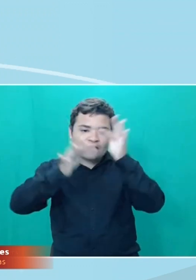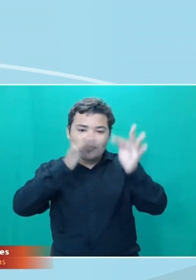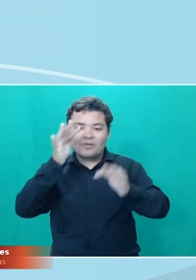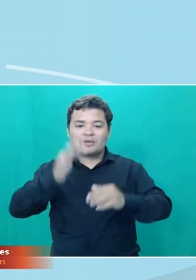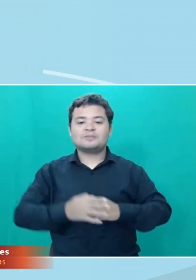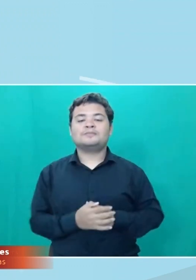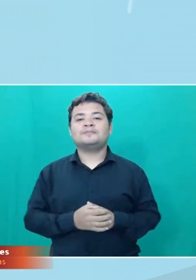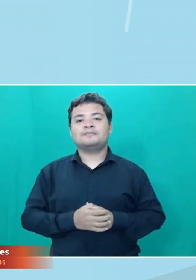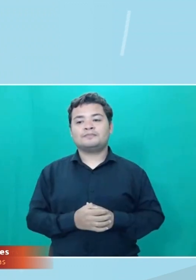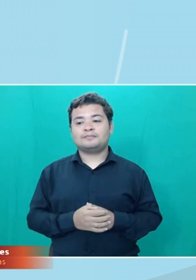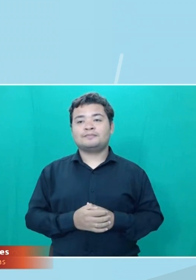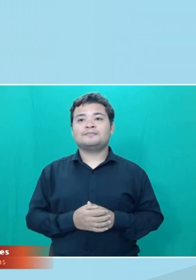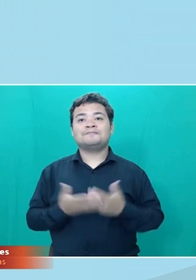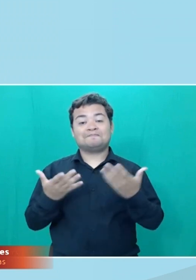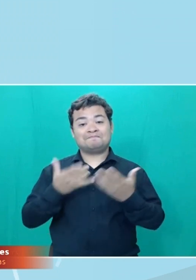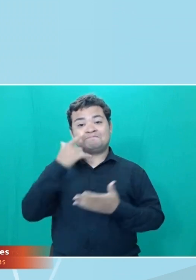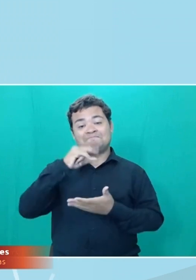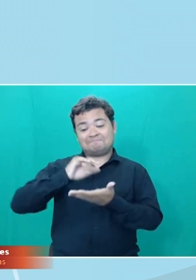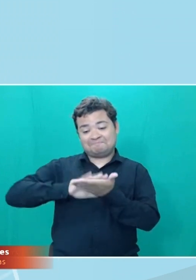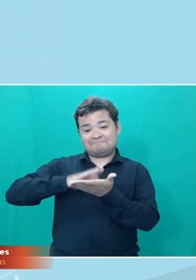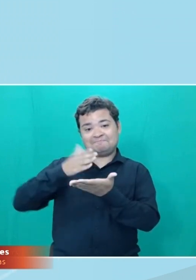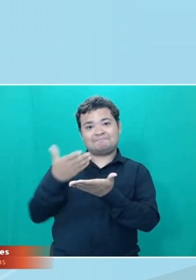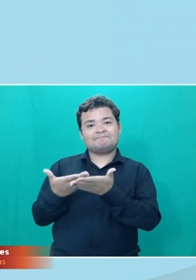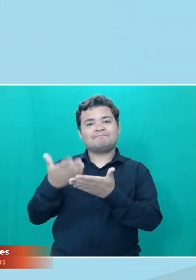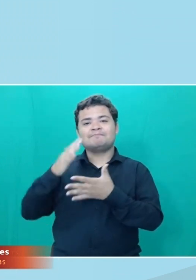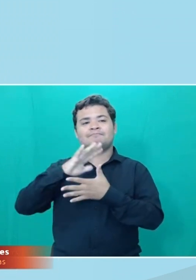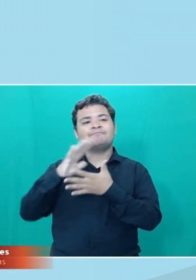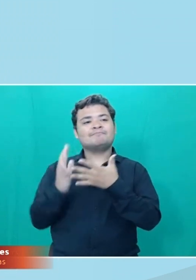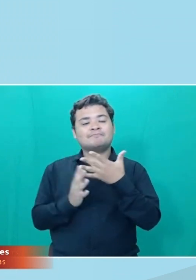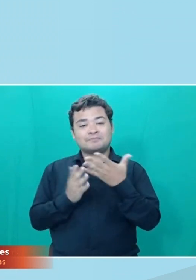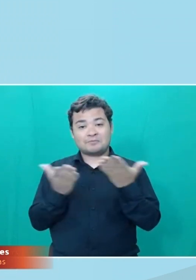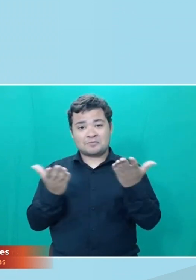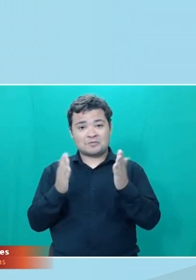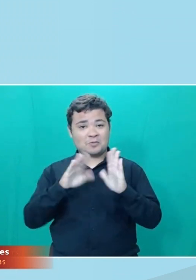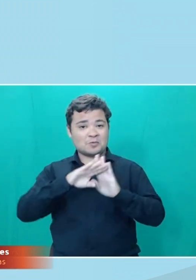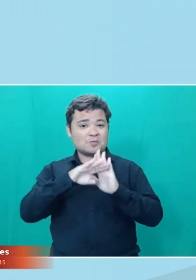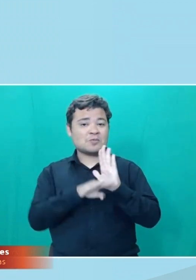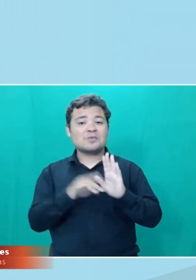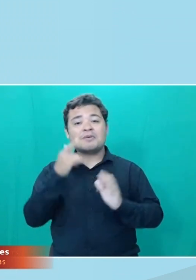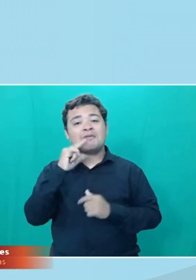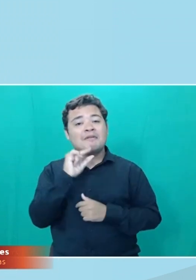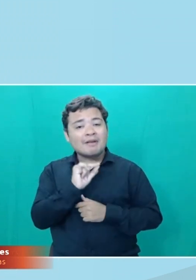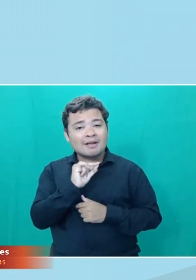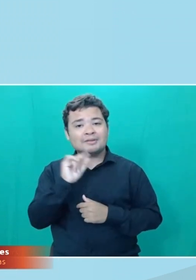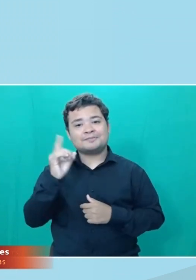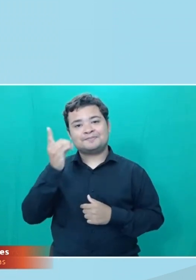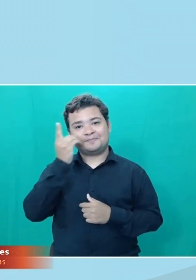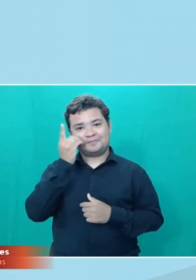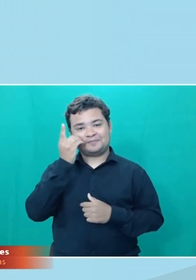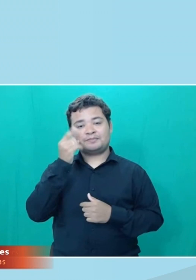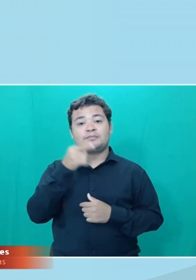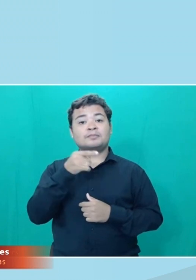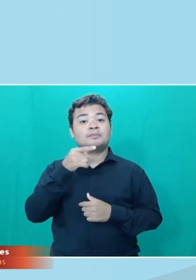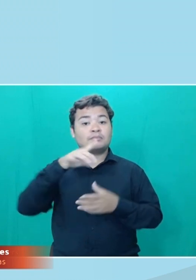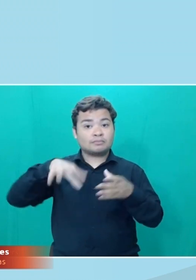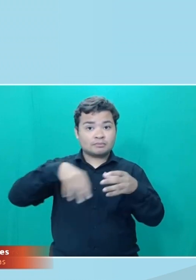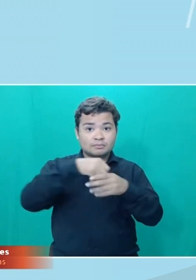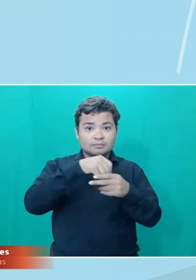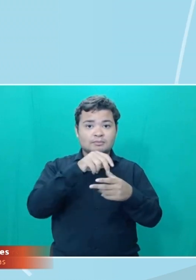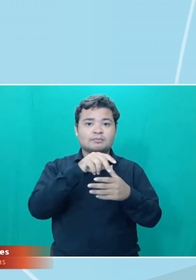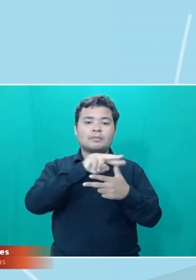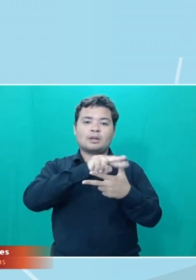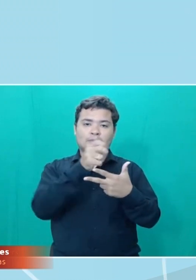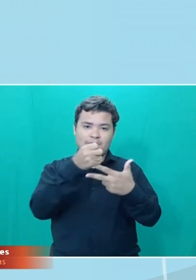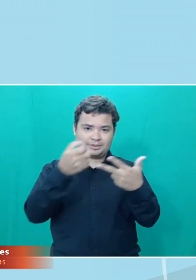interpretação para Libras no programa de hoje é o Diogo Marques, ele é integrante do LabTAV.